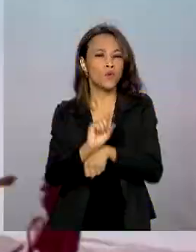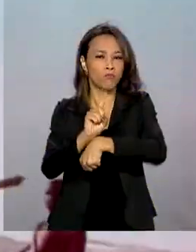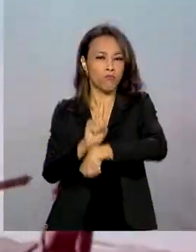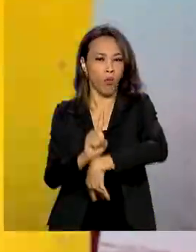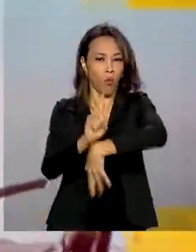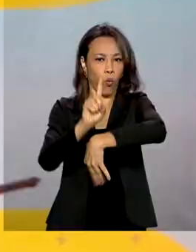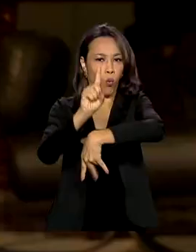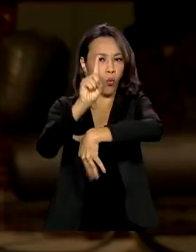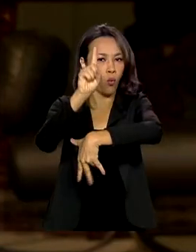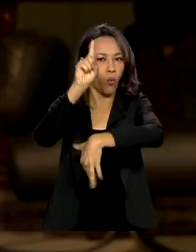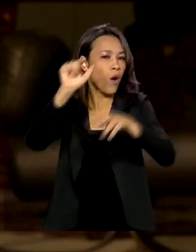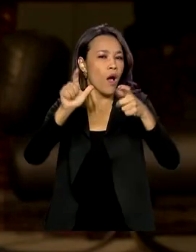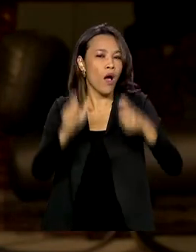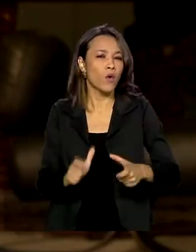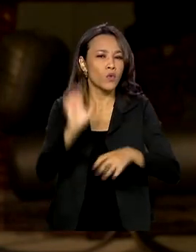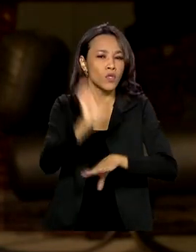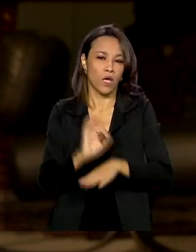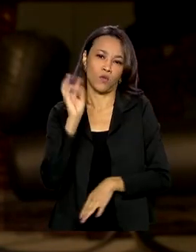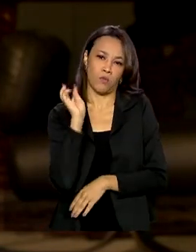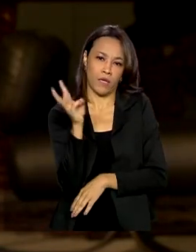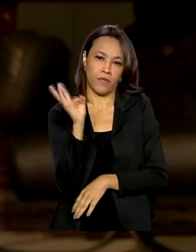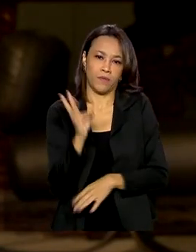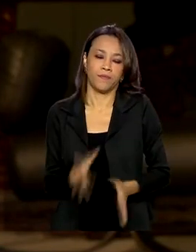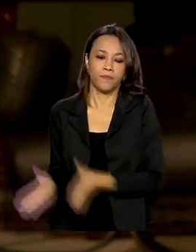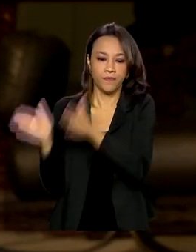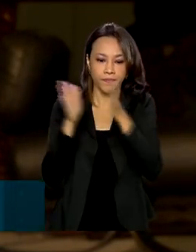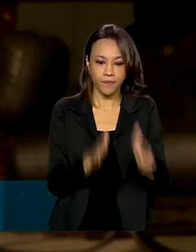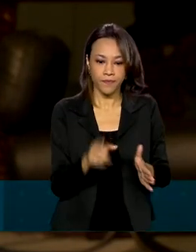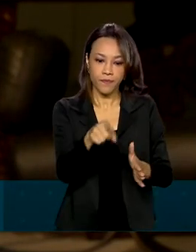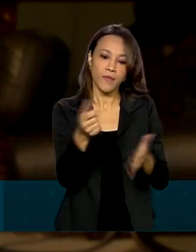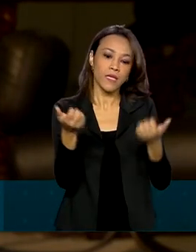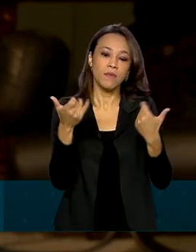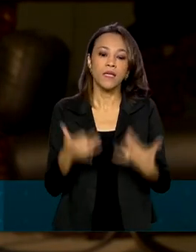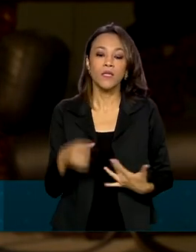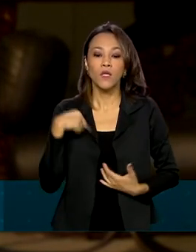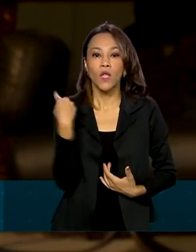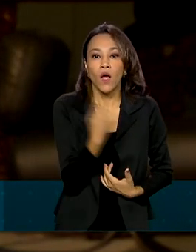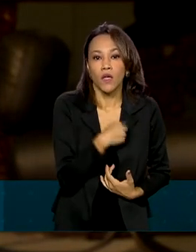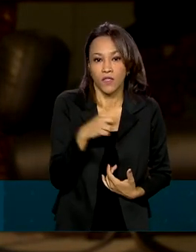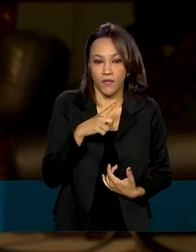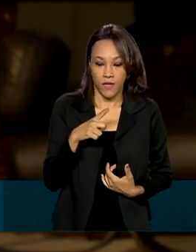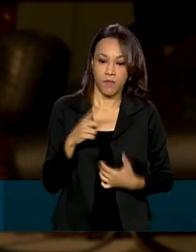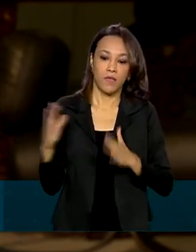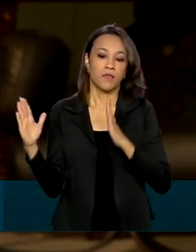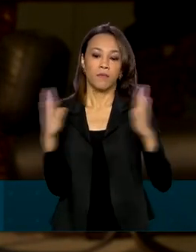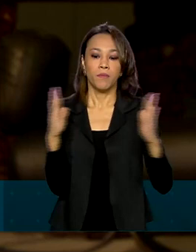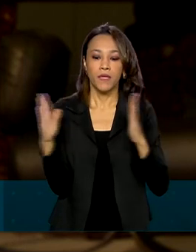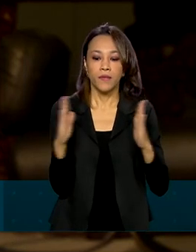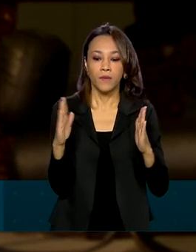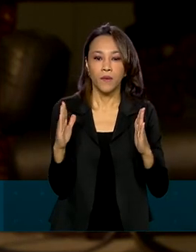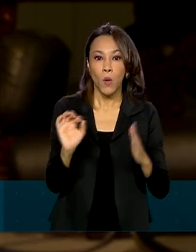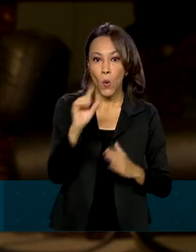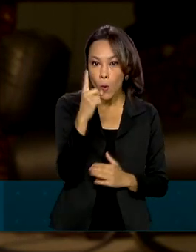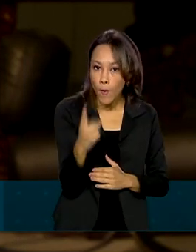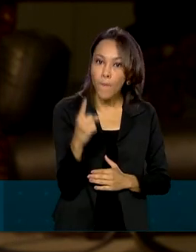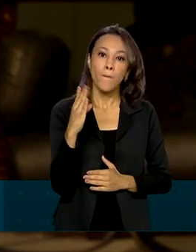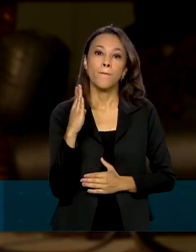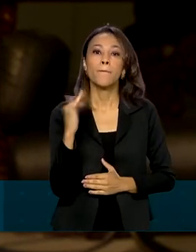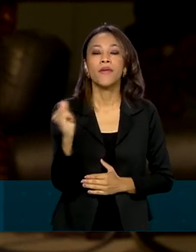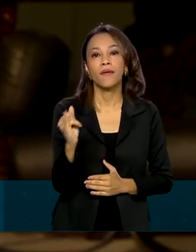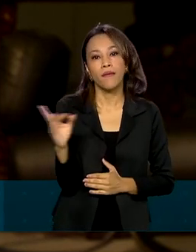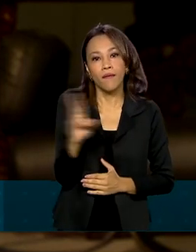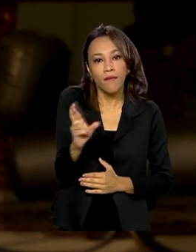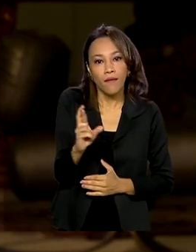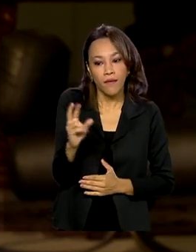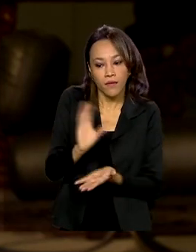Maranhão. Nós tivemos durante a pandemia aproximadamente um bilhão de reais investidos